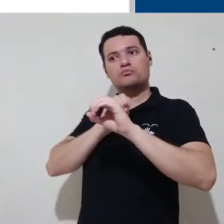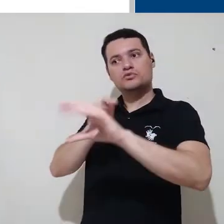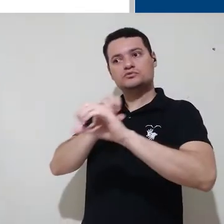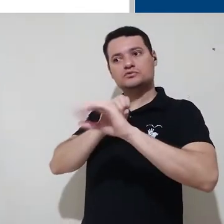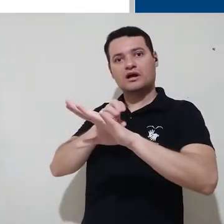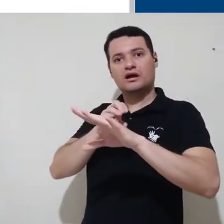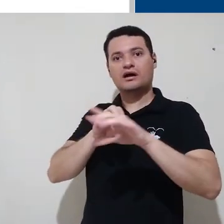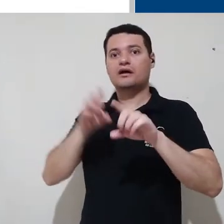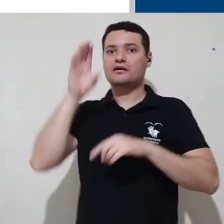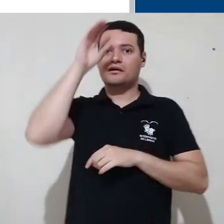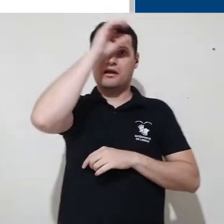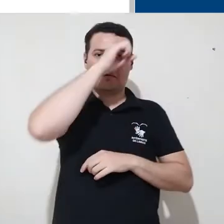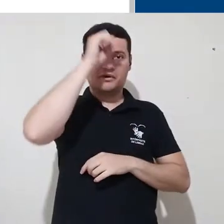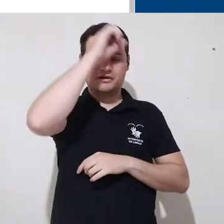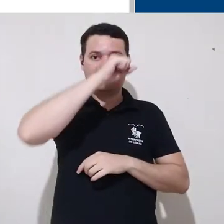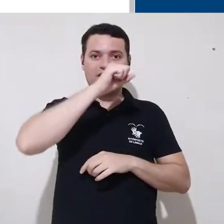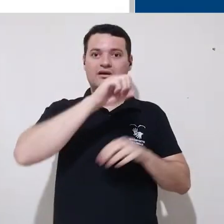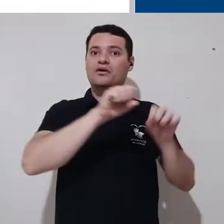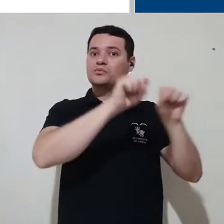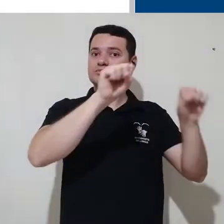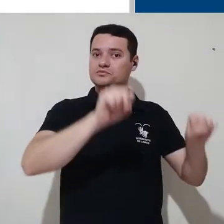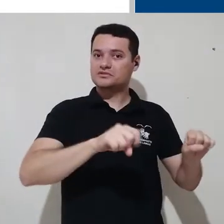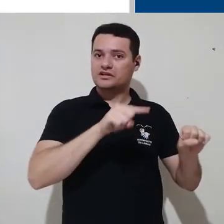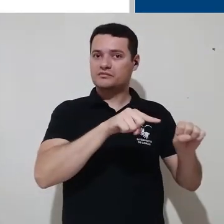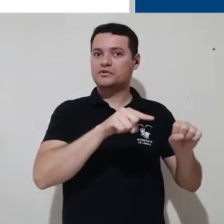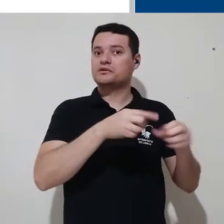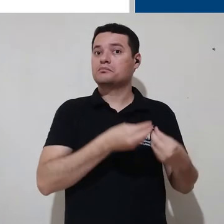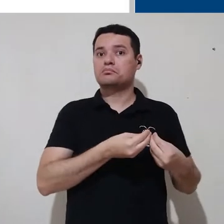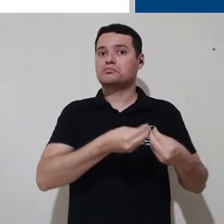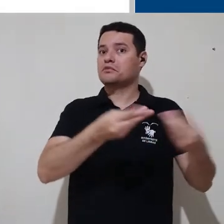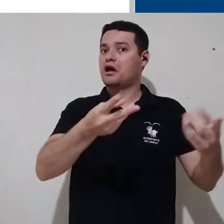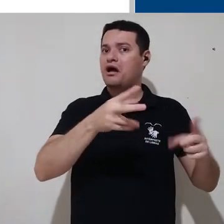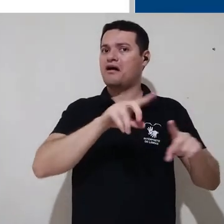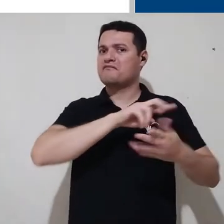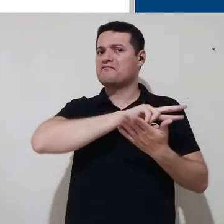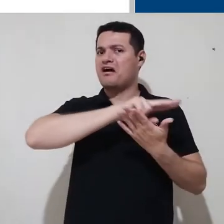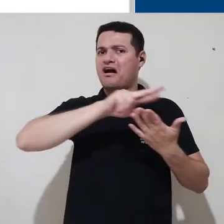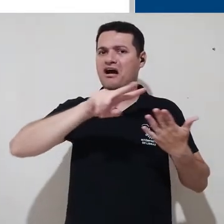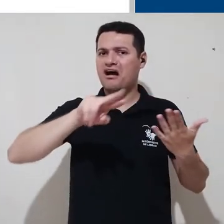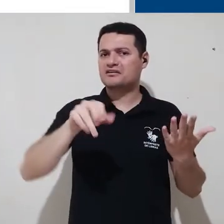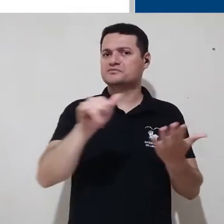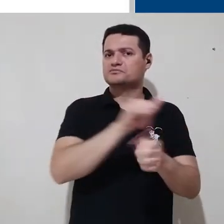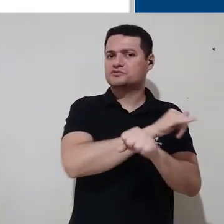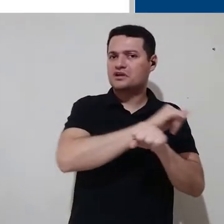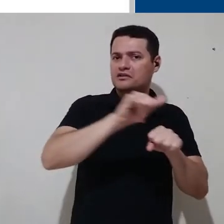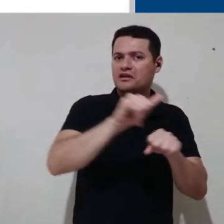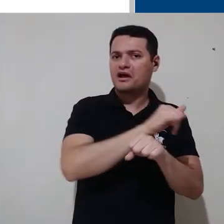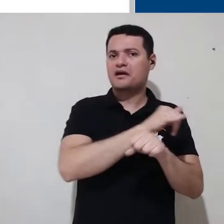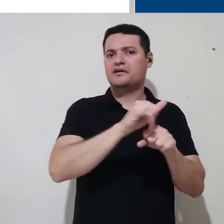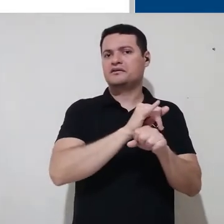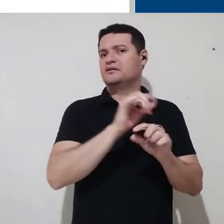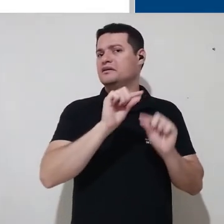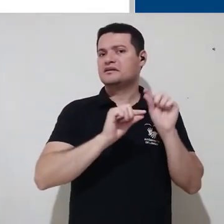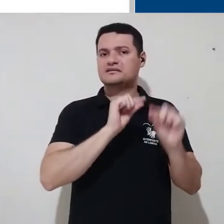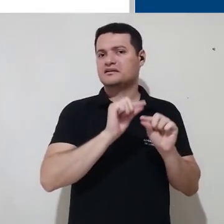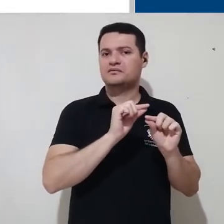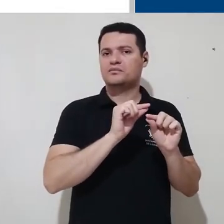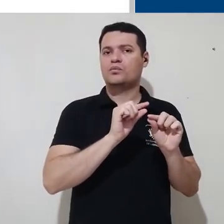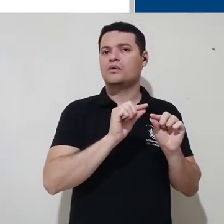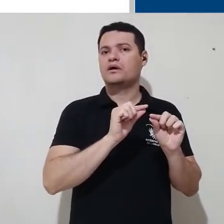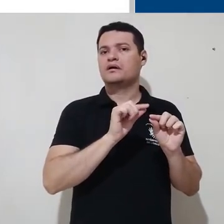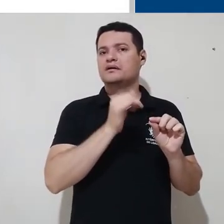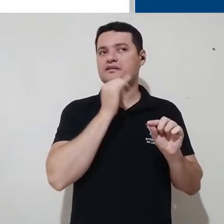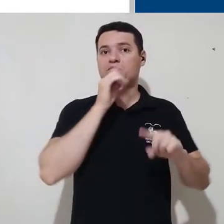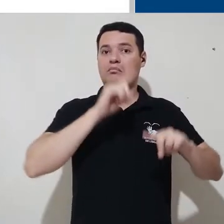e as tarefas de aprender. É um sistema que vai oferecer ferramentas para os usuários, como a possibilidade de